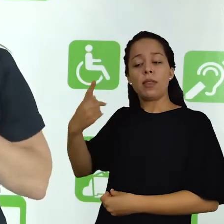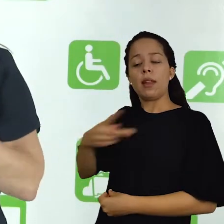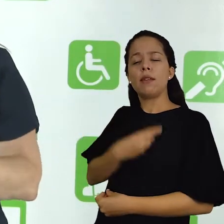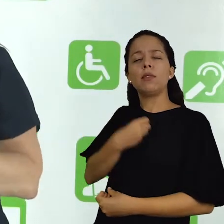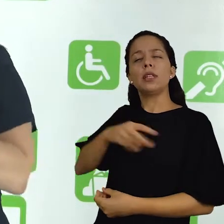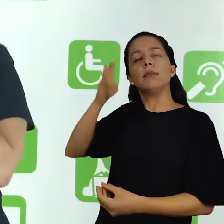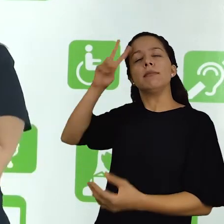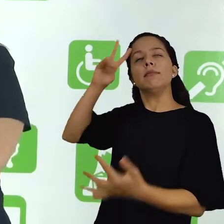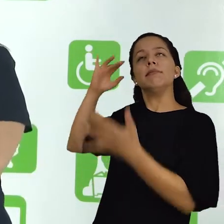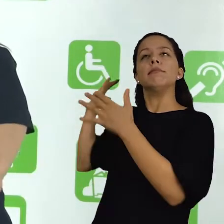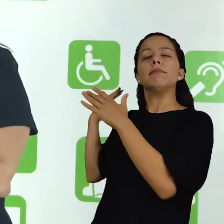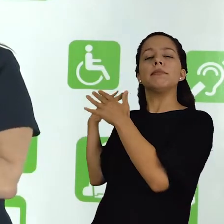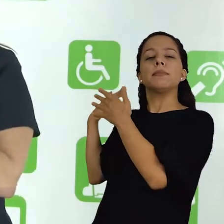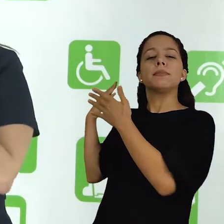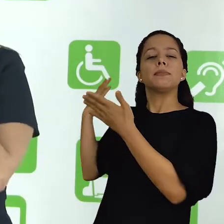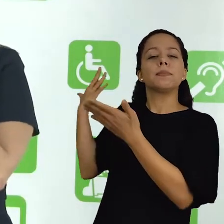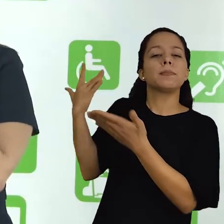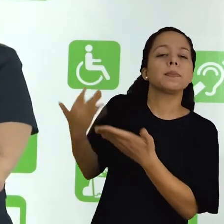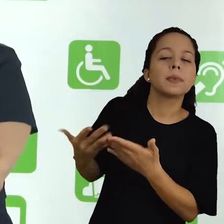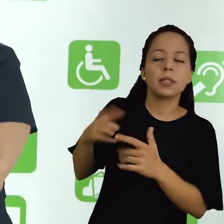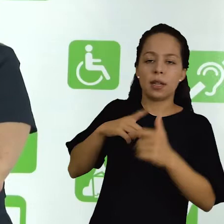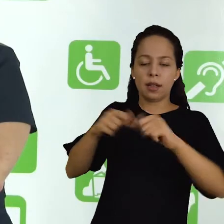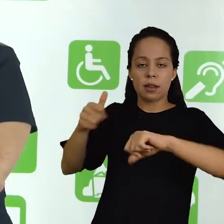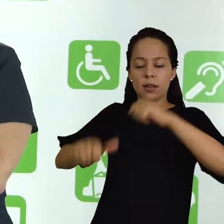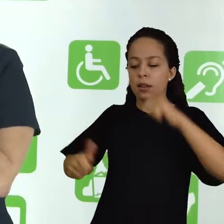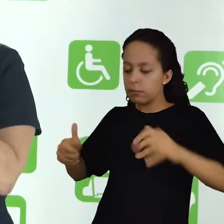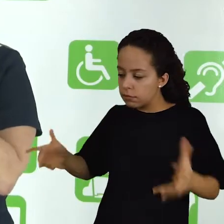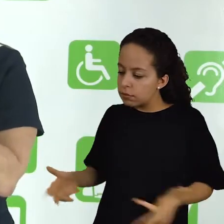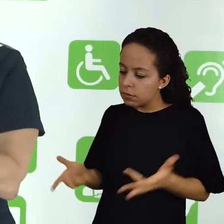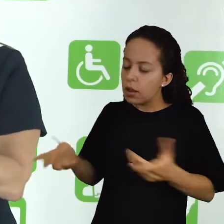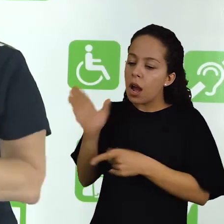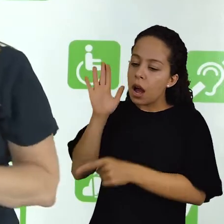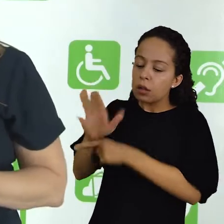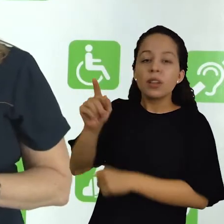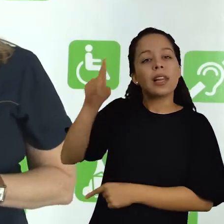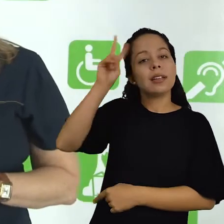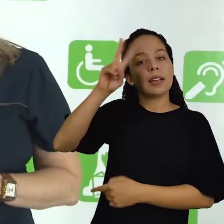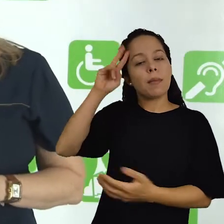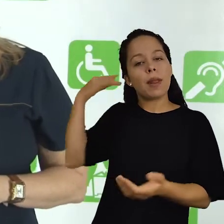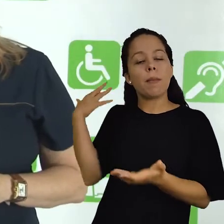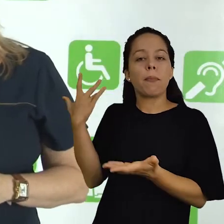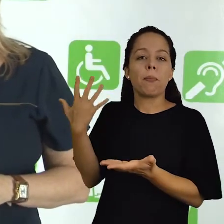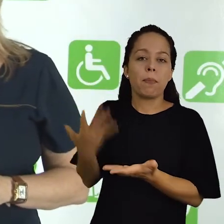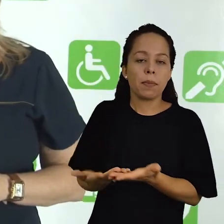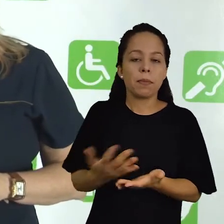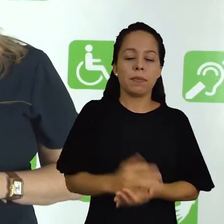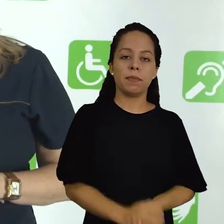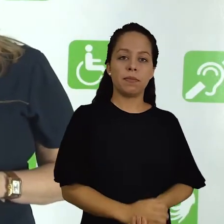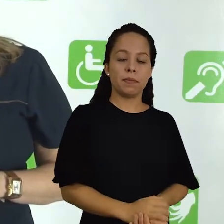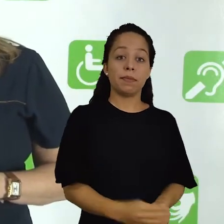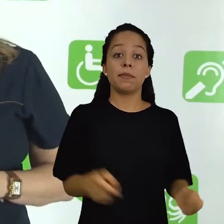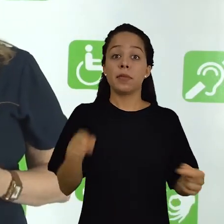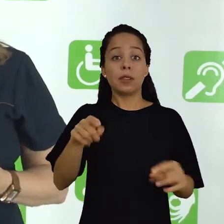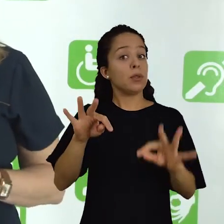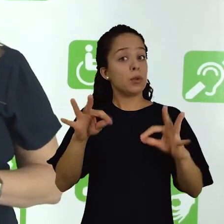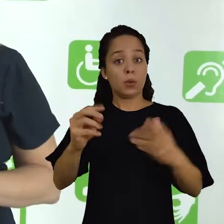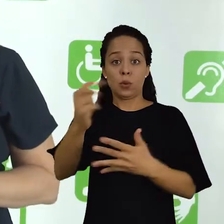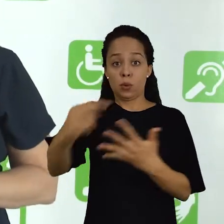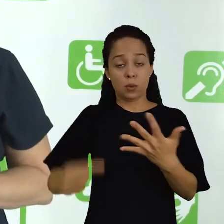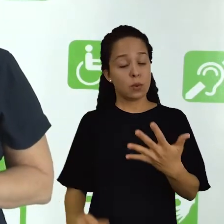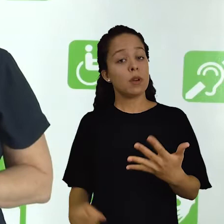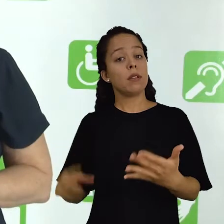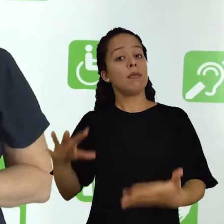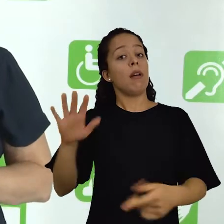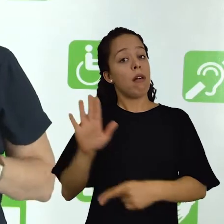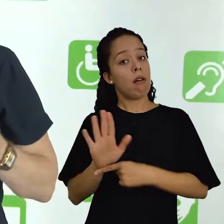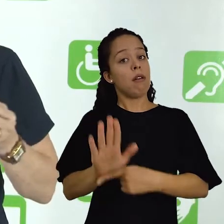história de vida do indivíduo que é analisado. O estudo de caso é recomendável nas fases iniciais de uma